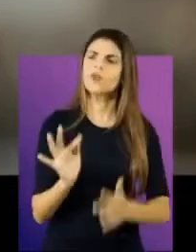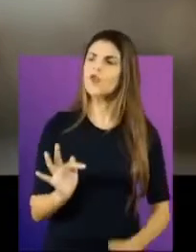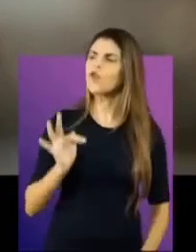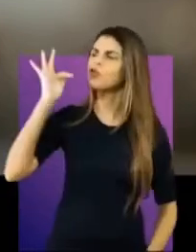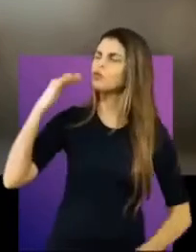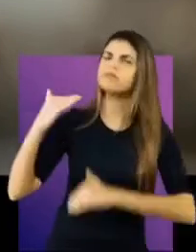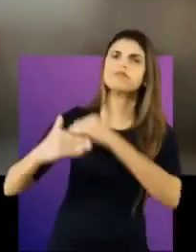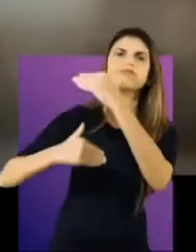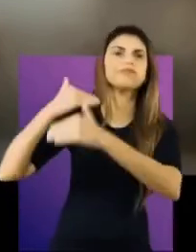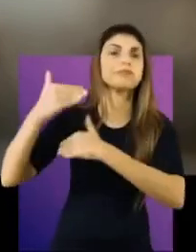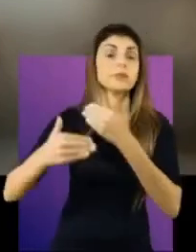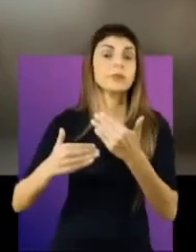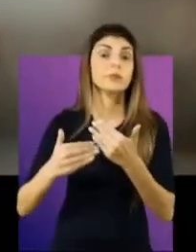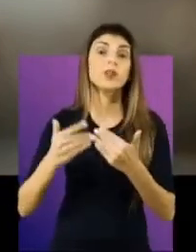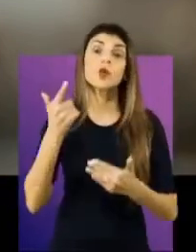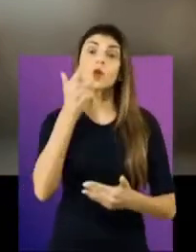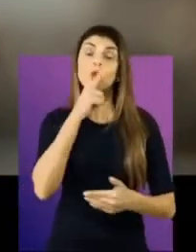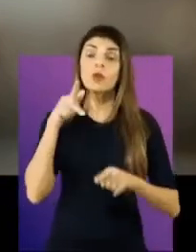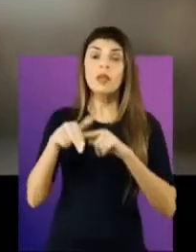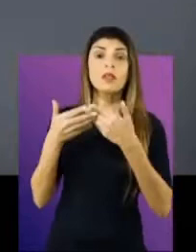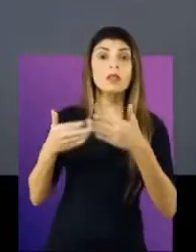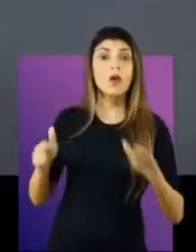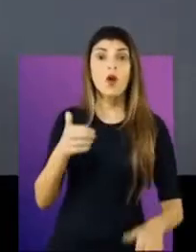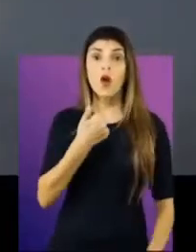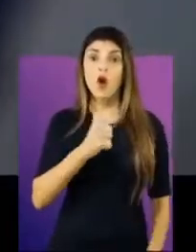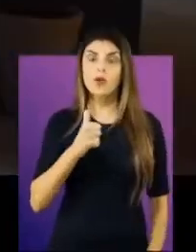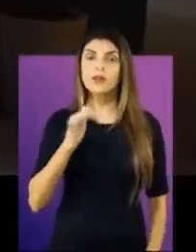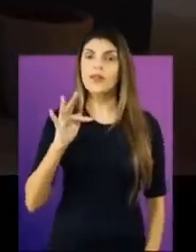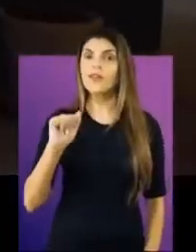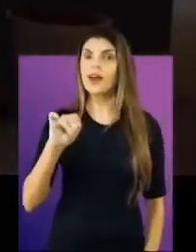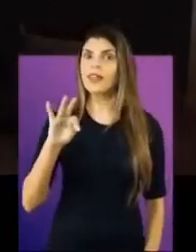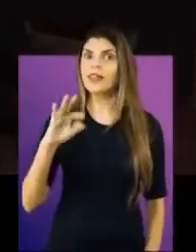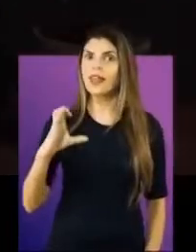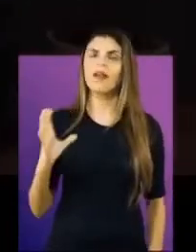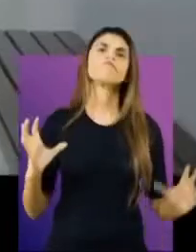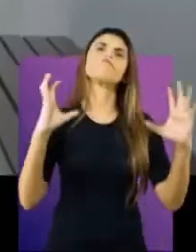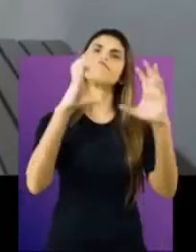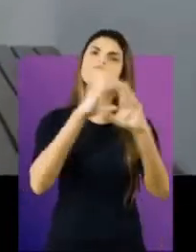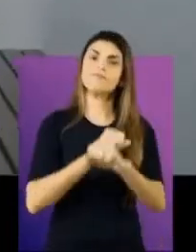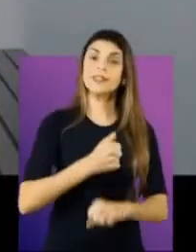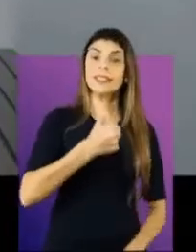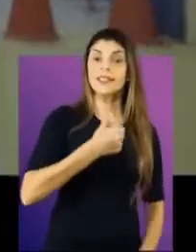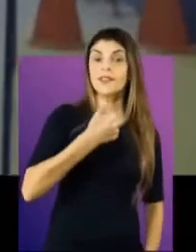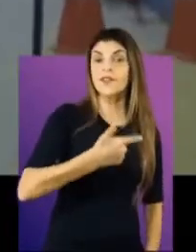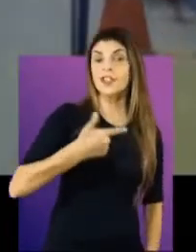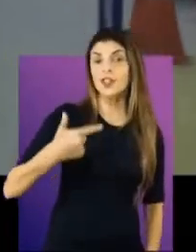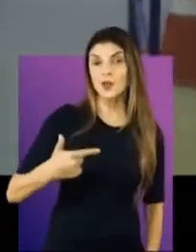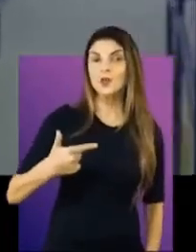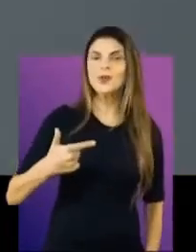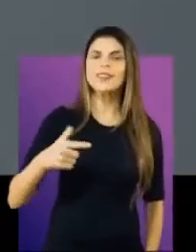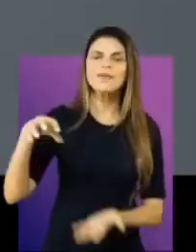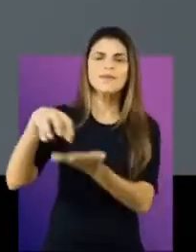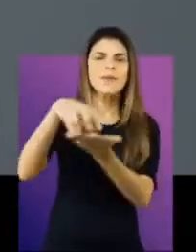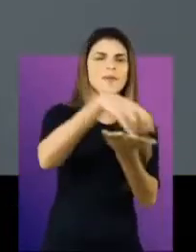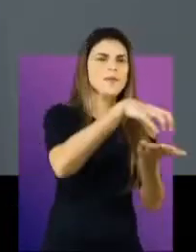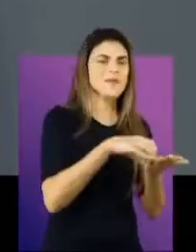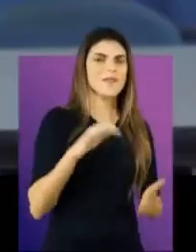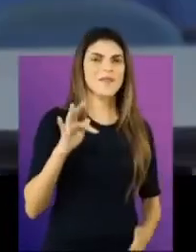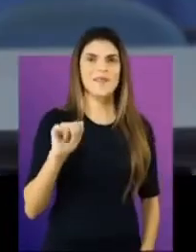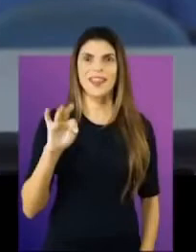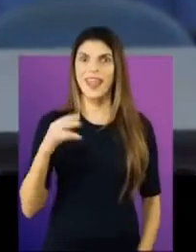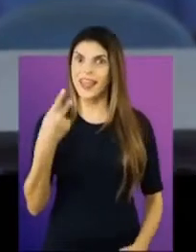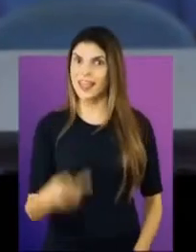jovens para eles terem, de fato, um futuro pela frente. E nós já inauguramos 11 E-TECs novas. Com isso, já somam